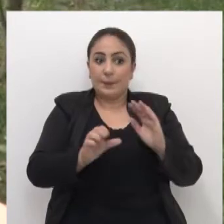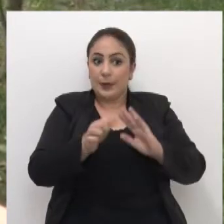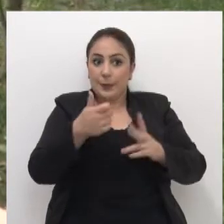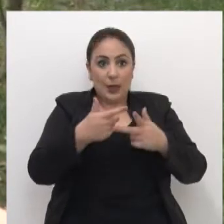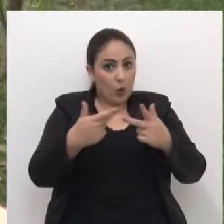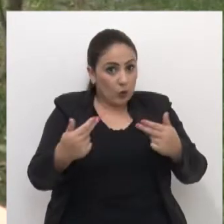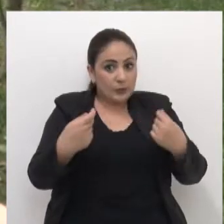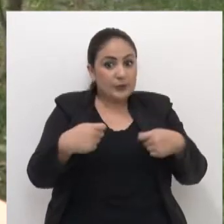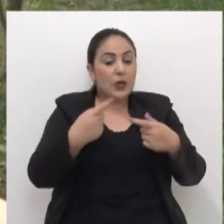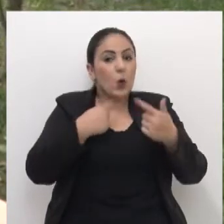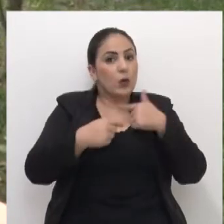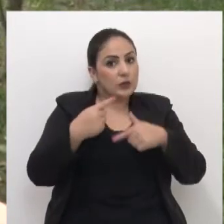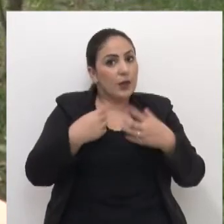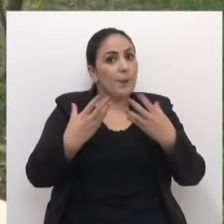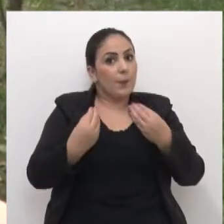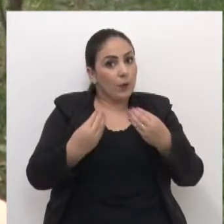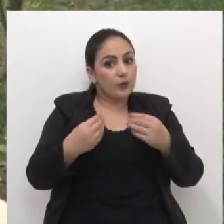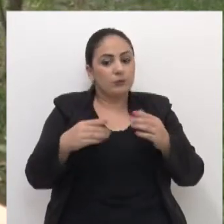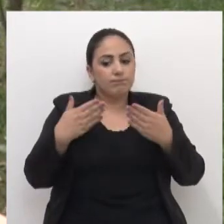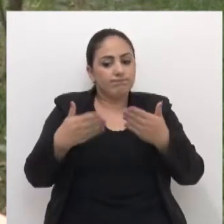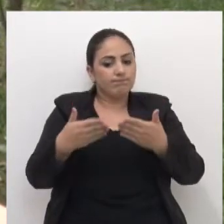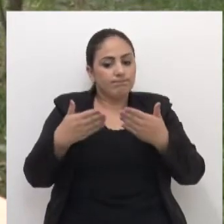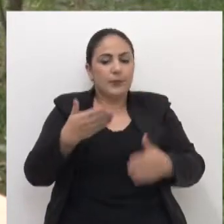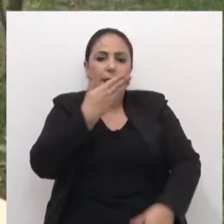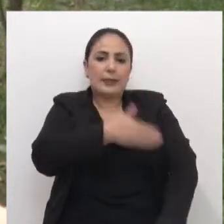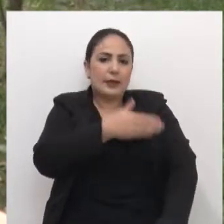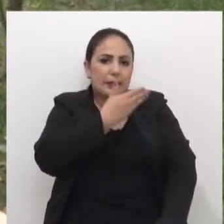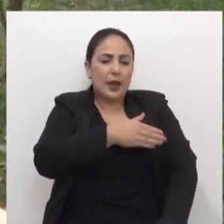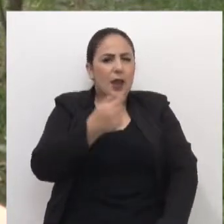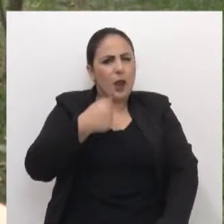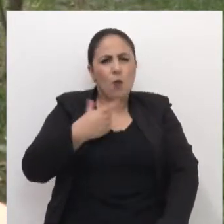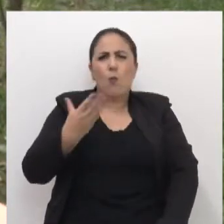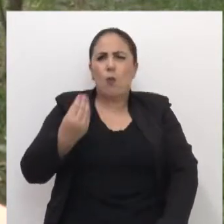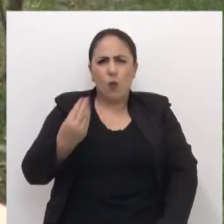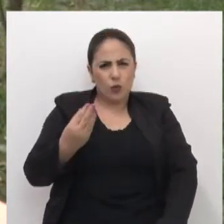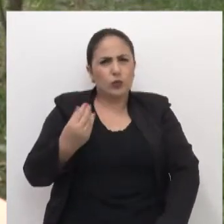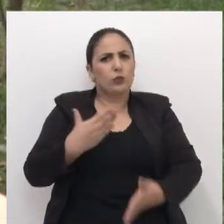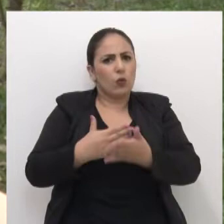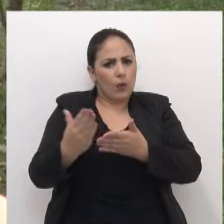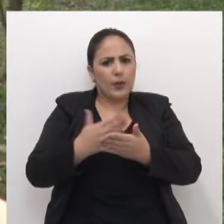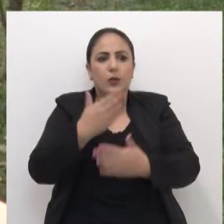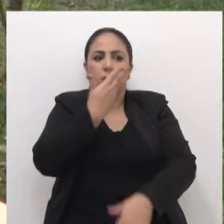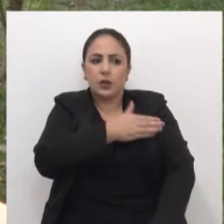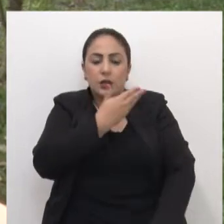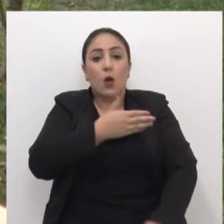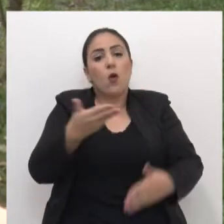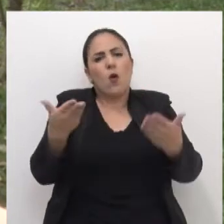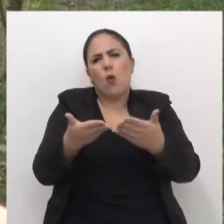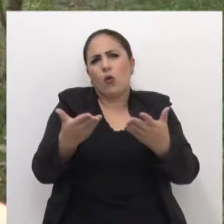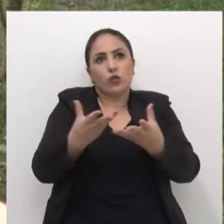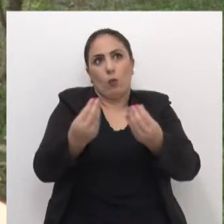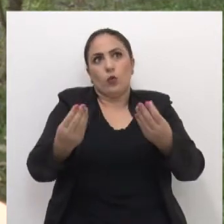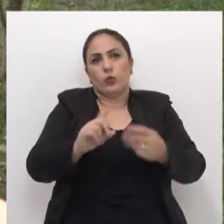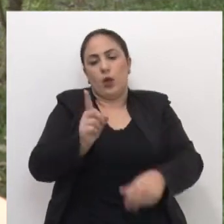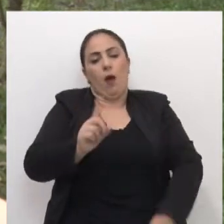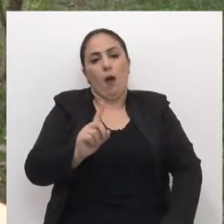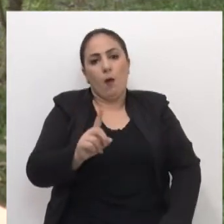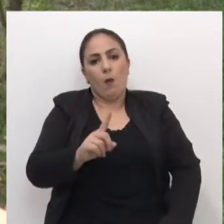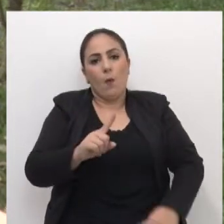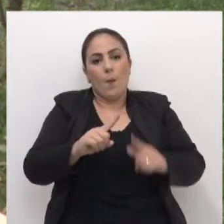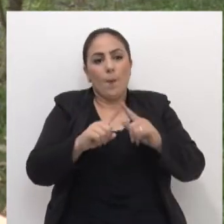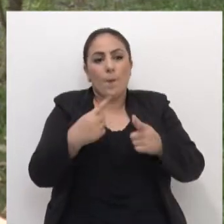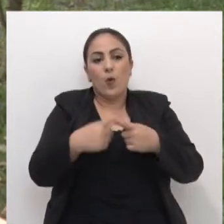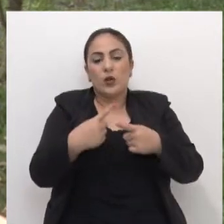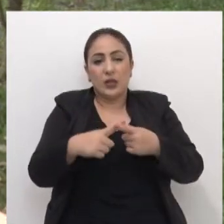Para isso, primeira coisa, tem que gostar muito e muita dedicação, tem que treinar. Eu treinei muito no início, hoje já não treino muito por